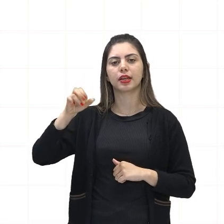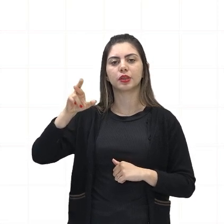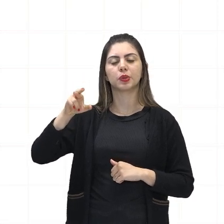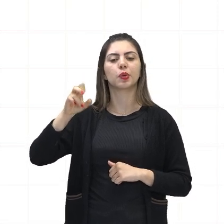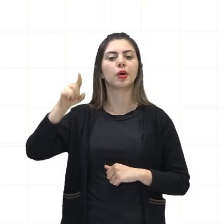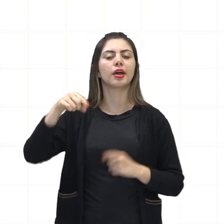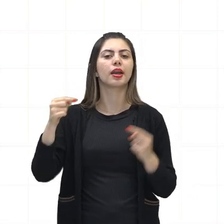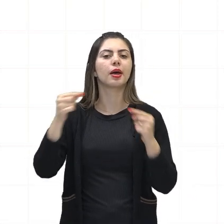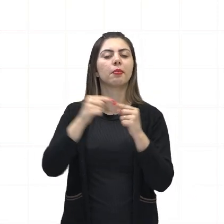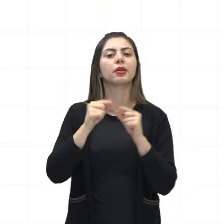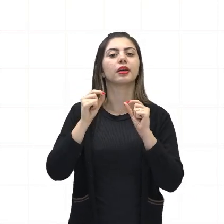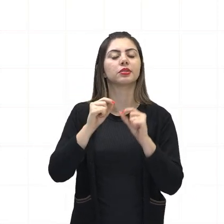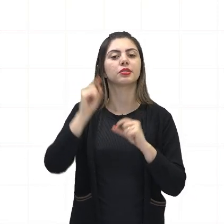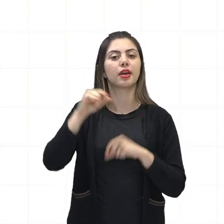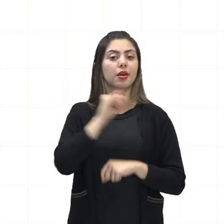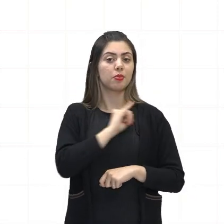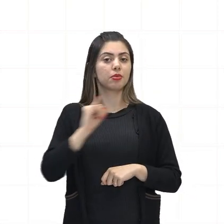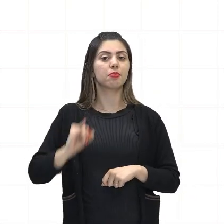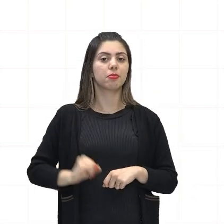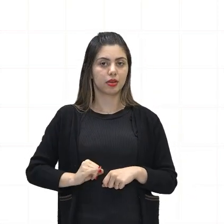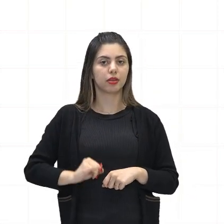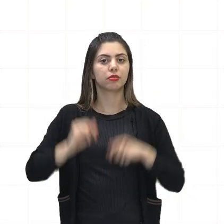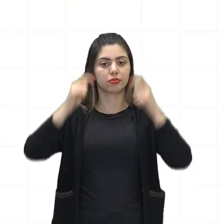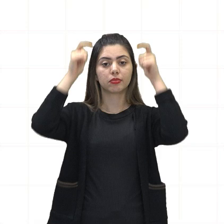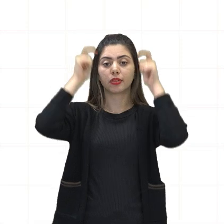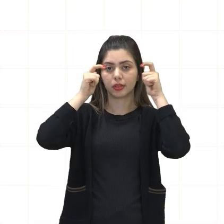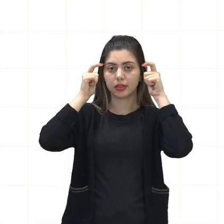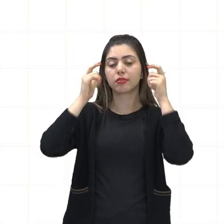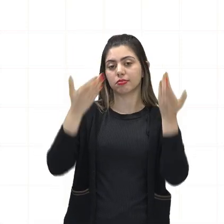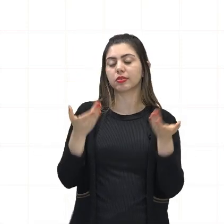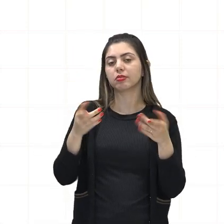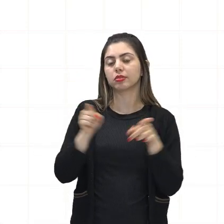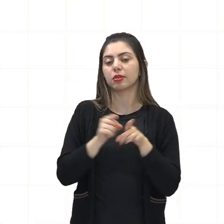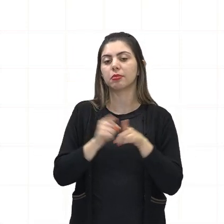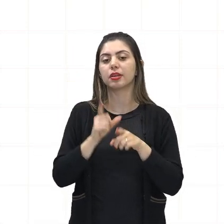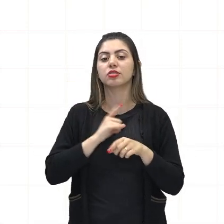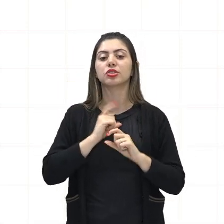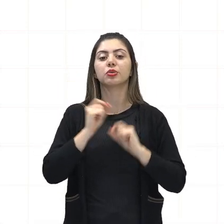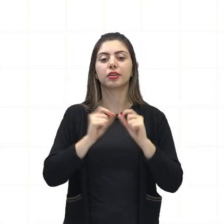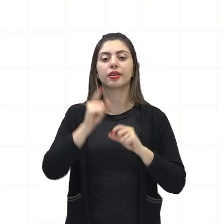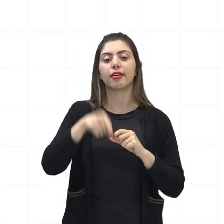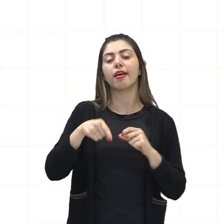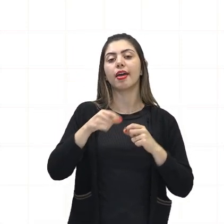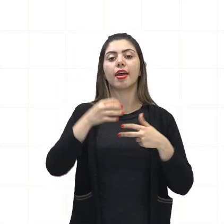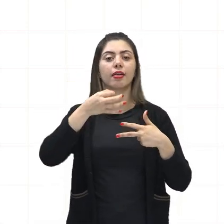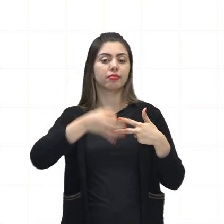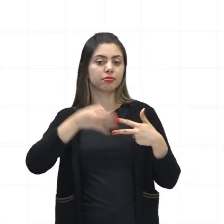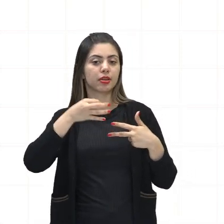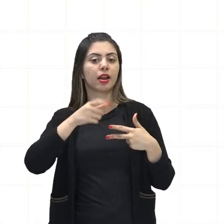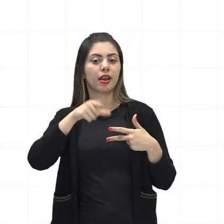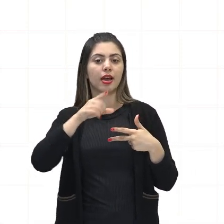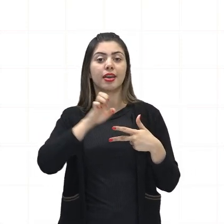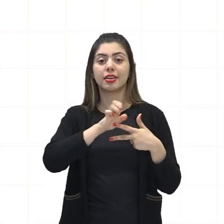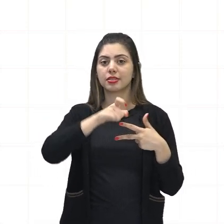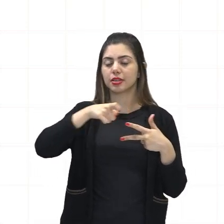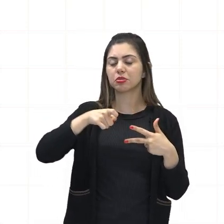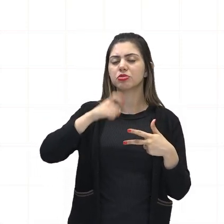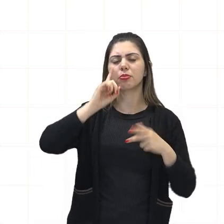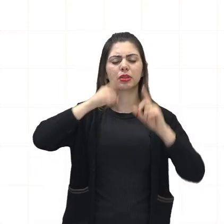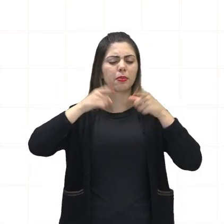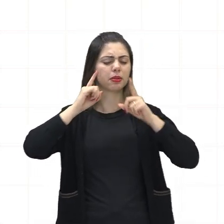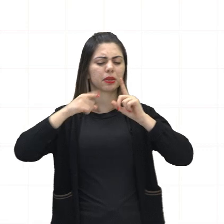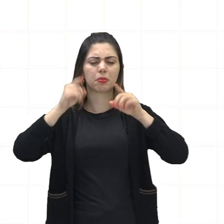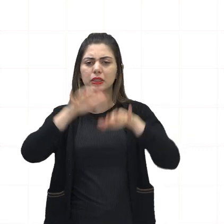diretamente ligado à figura do imperador, que também fazia parte do poder executivo ali, comandando, na verdade, tudo. Tá bom? Ele comandava tudo.